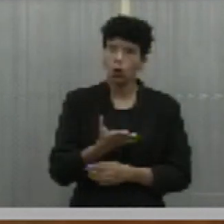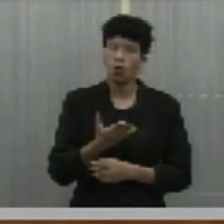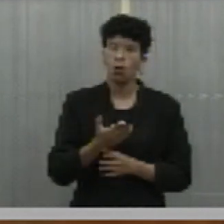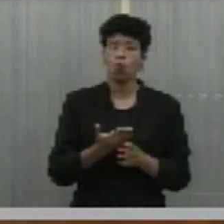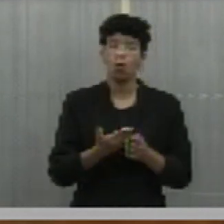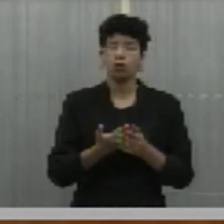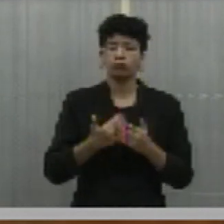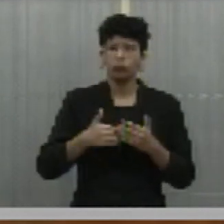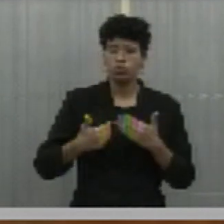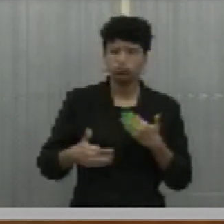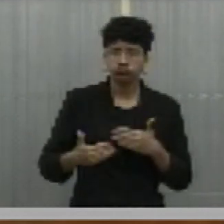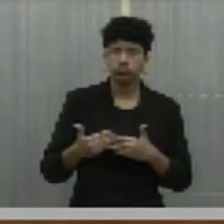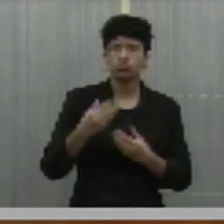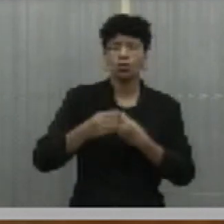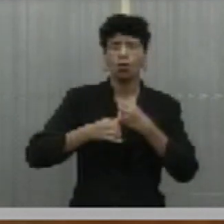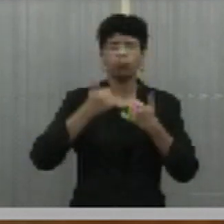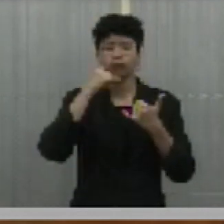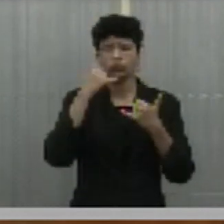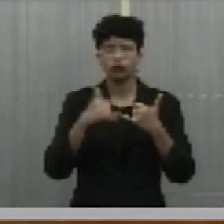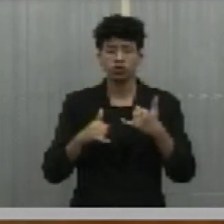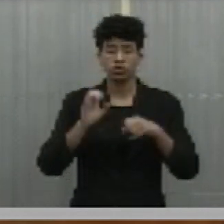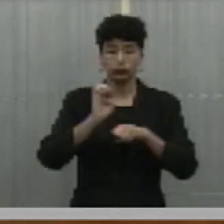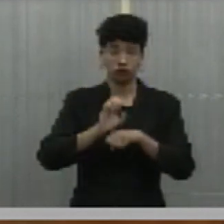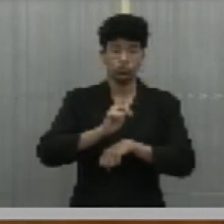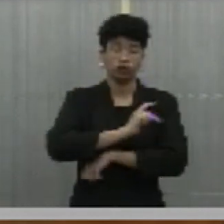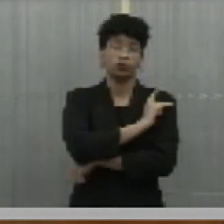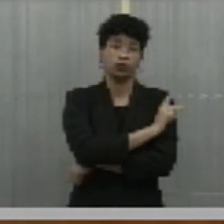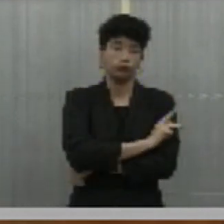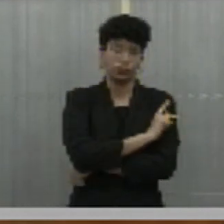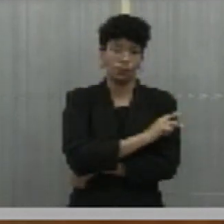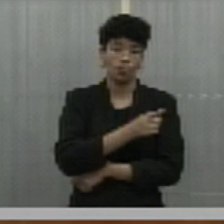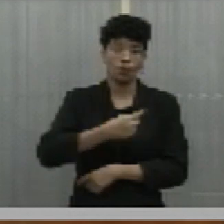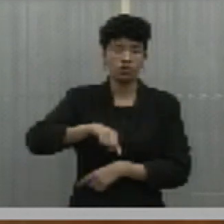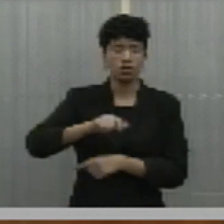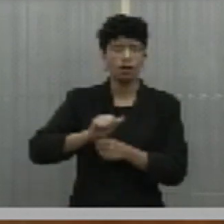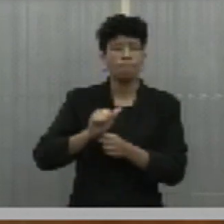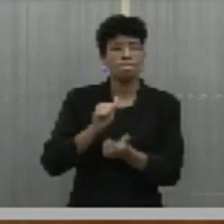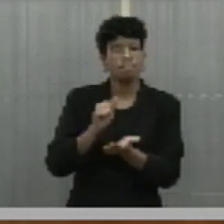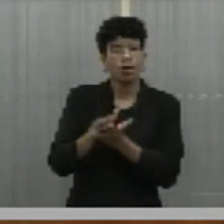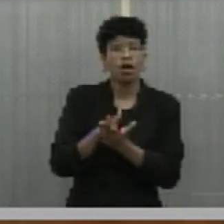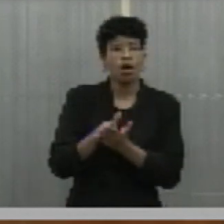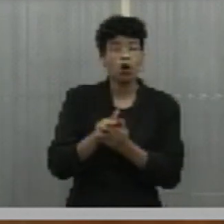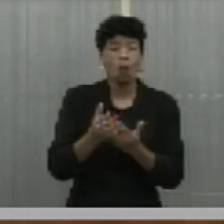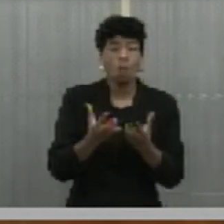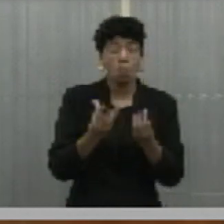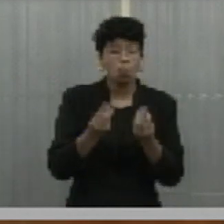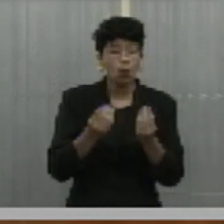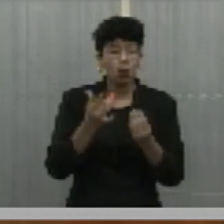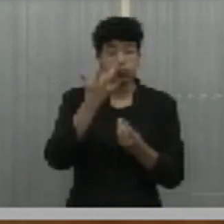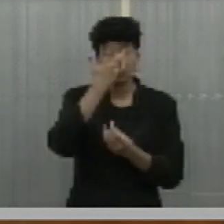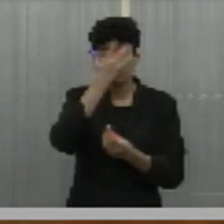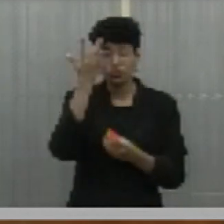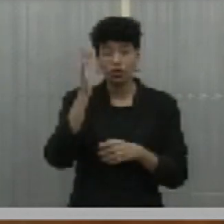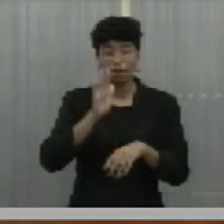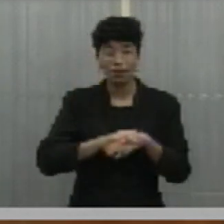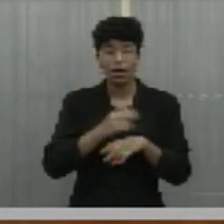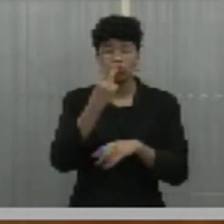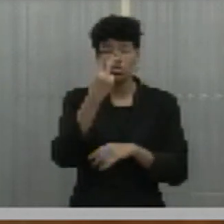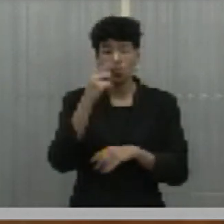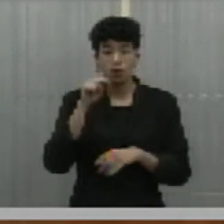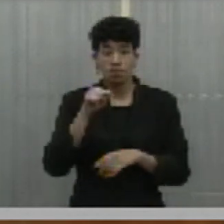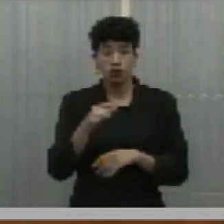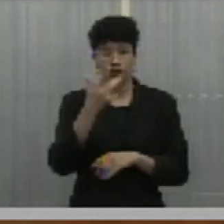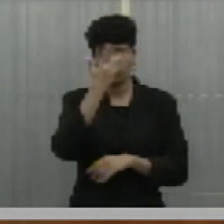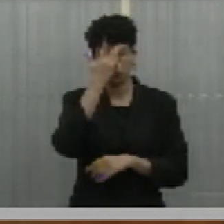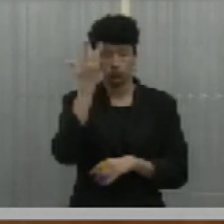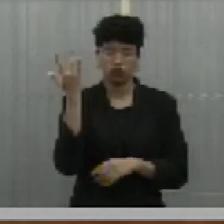processo de energia elétrica no Estado e eles fizeram a demissão em massa. Demitiram mais de duas mil pessoas.